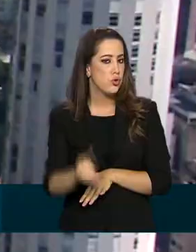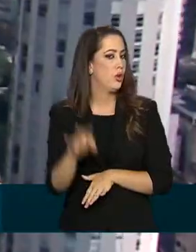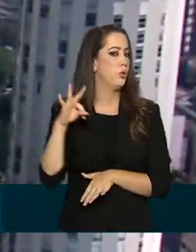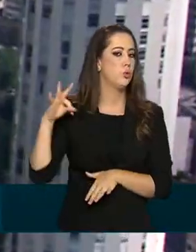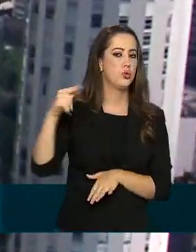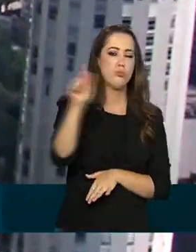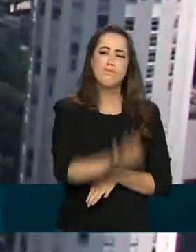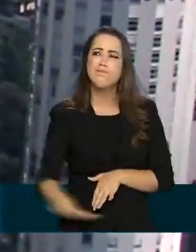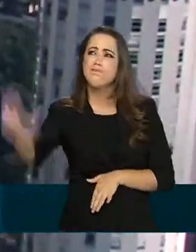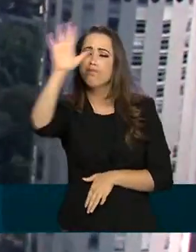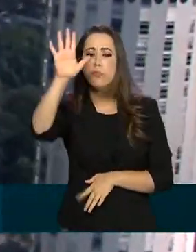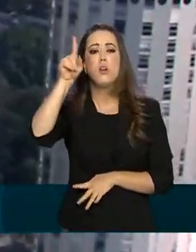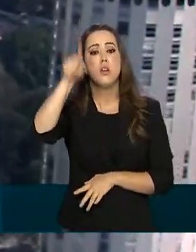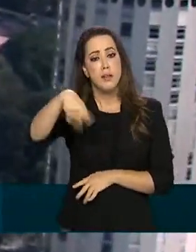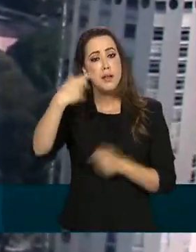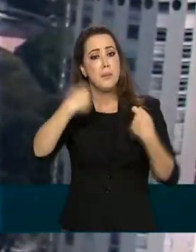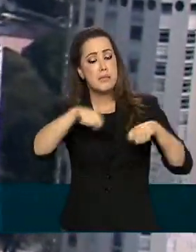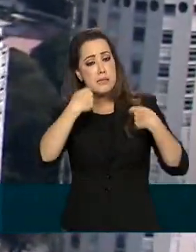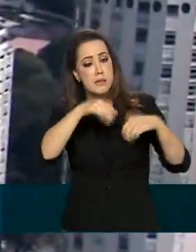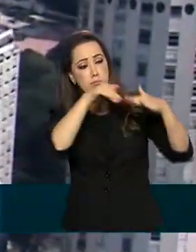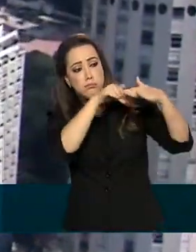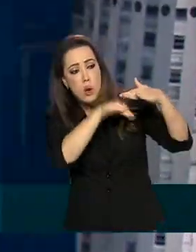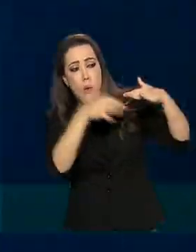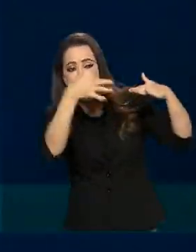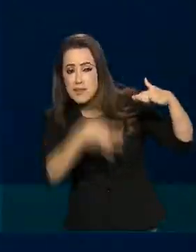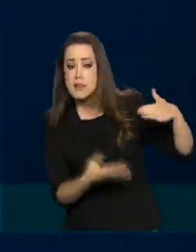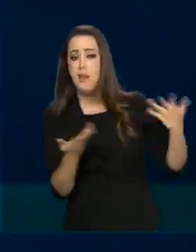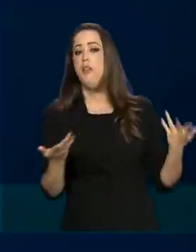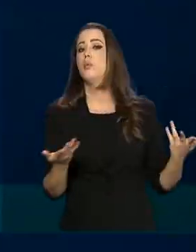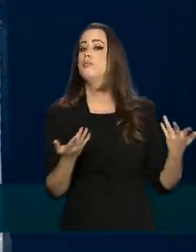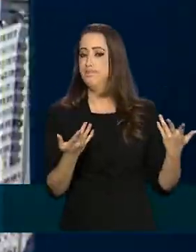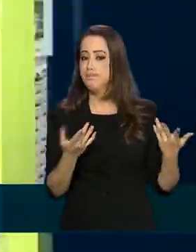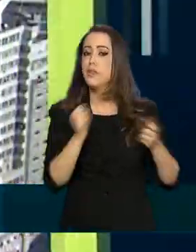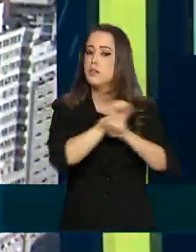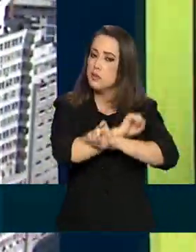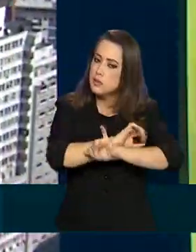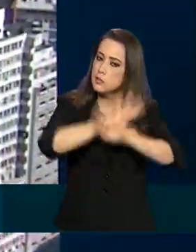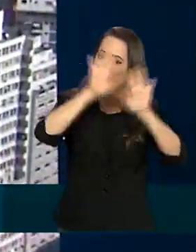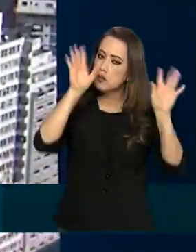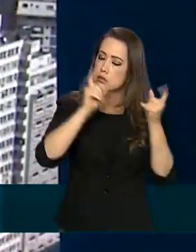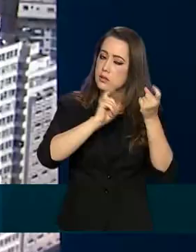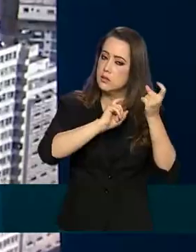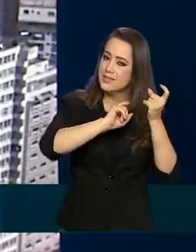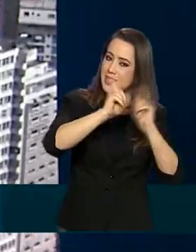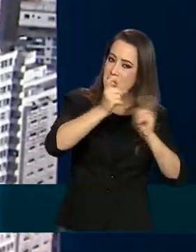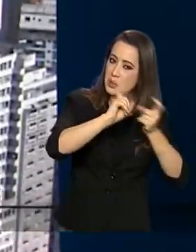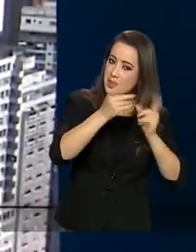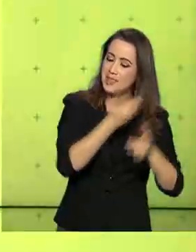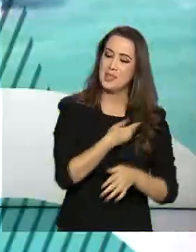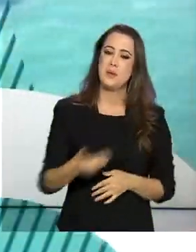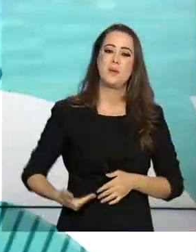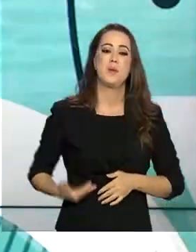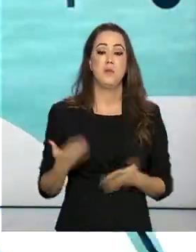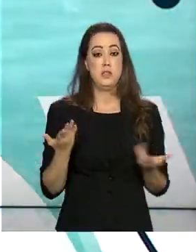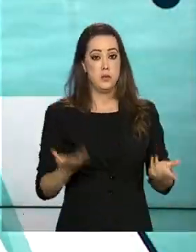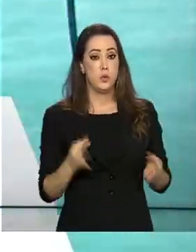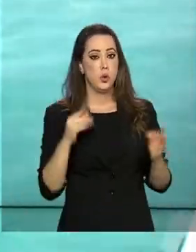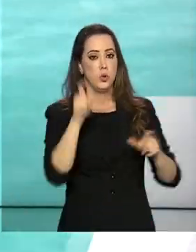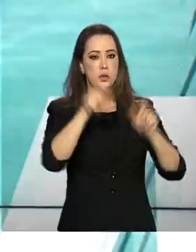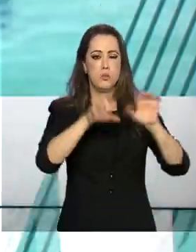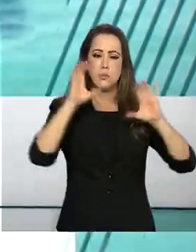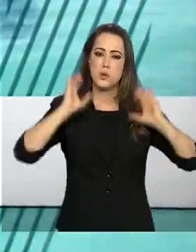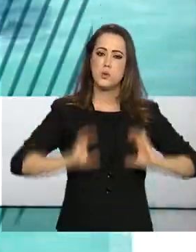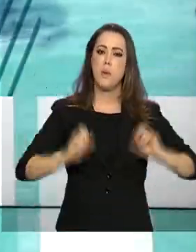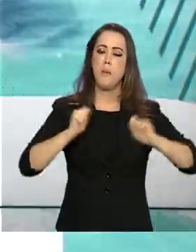brasileiro e a correta manutenção de documentos pode contribuir com a transparência da Administração Pública. Todo cidadão